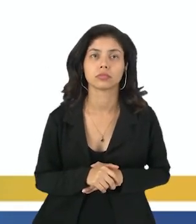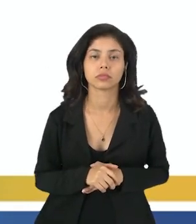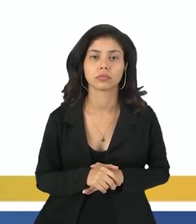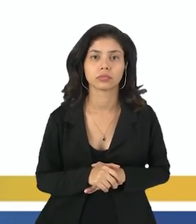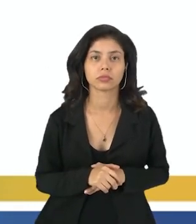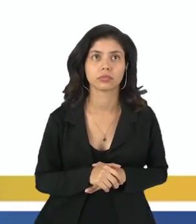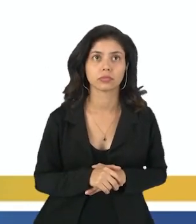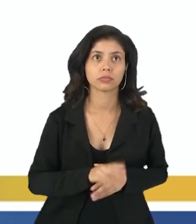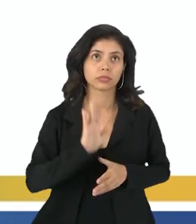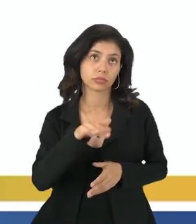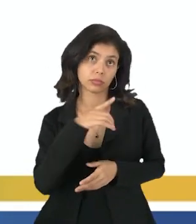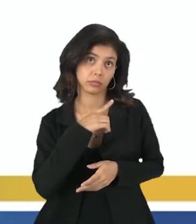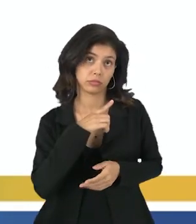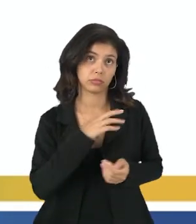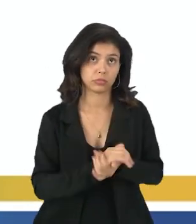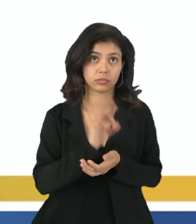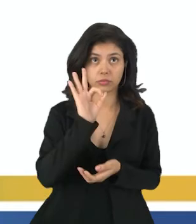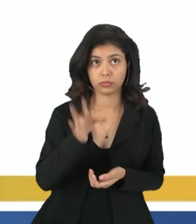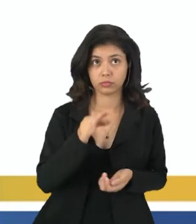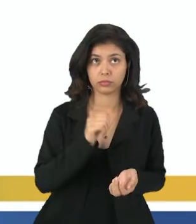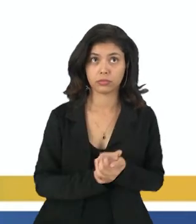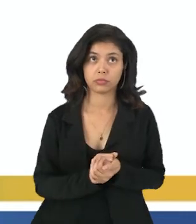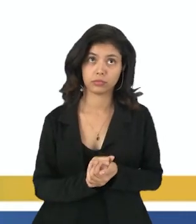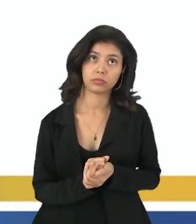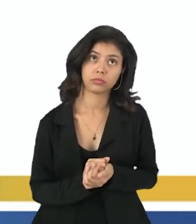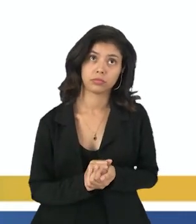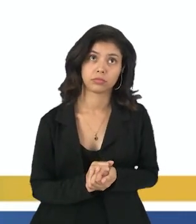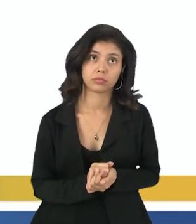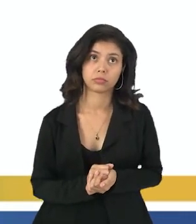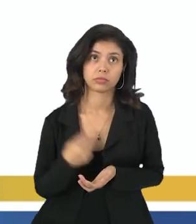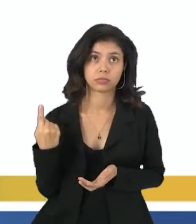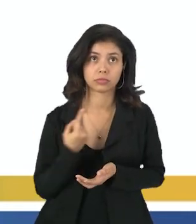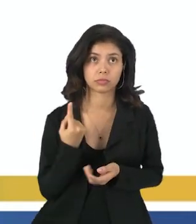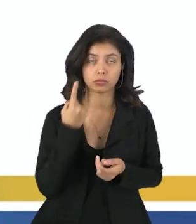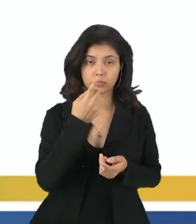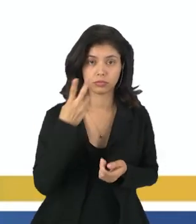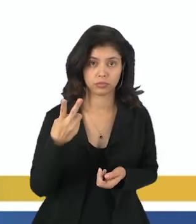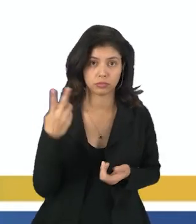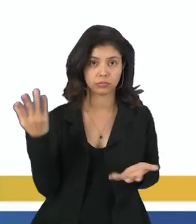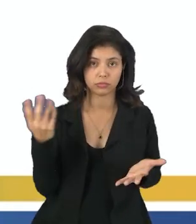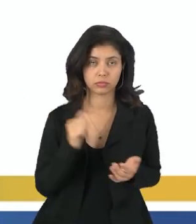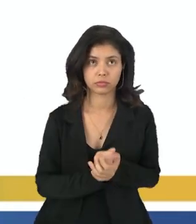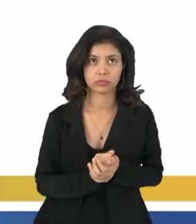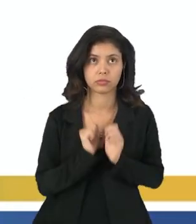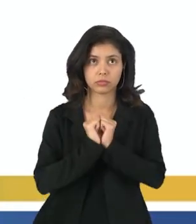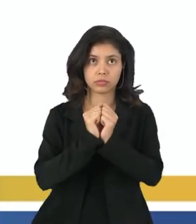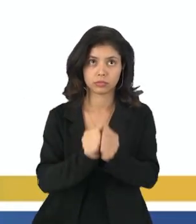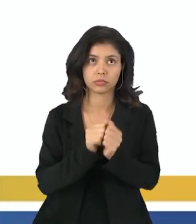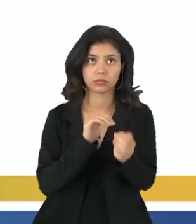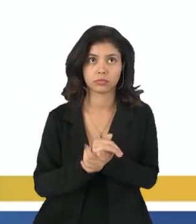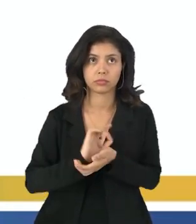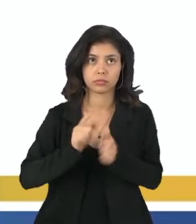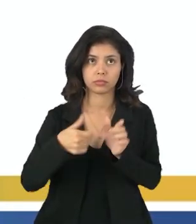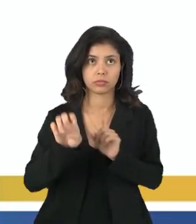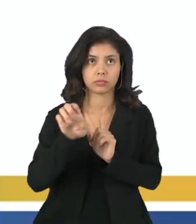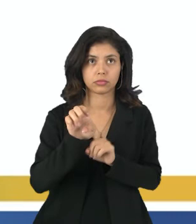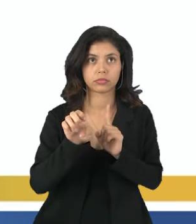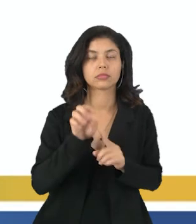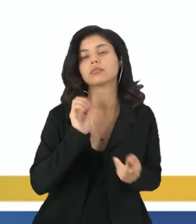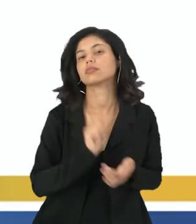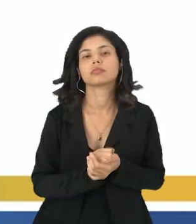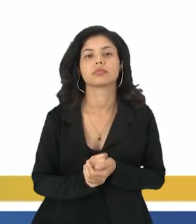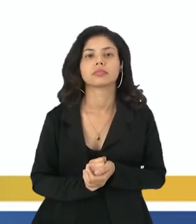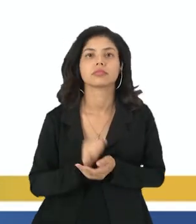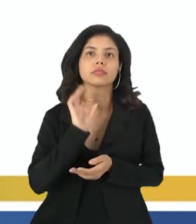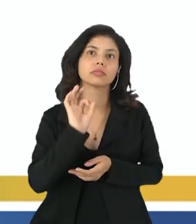Portanto, nós já temos ali uma alternativa eleita, né? A única que tem 1 e 2, né? Juntas, é a alternativa E, né? Então,